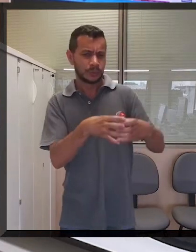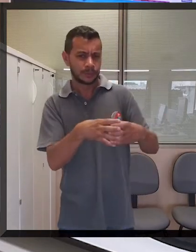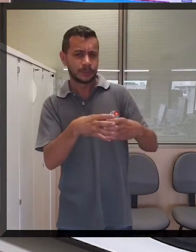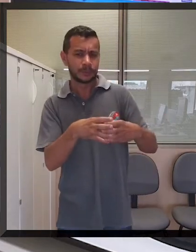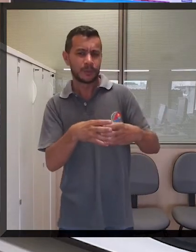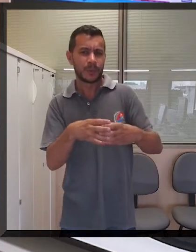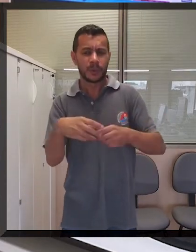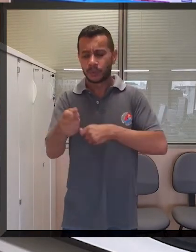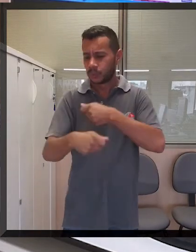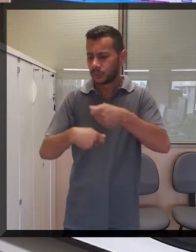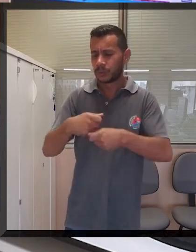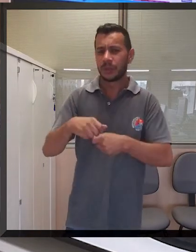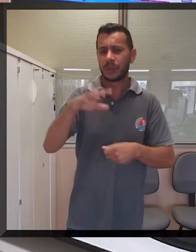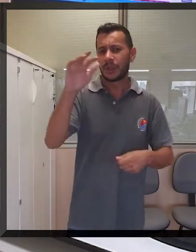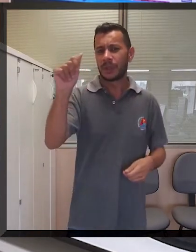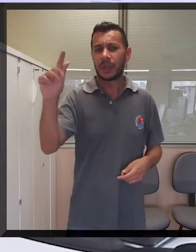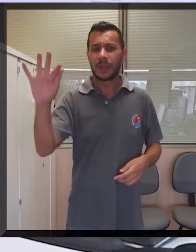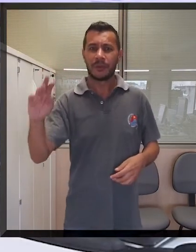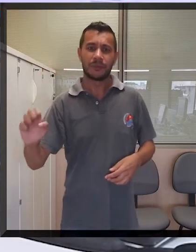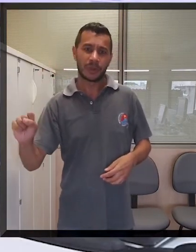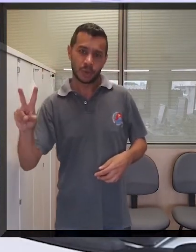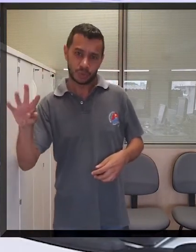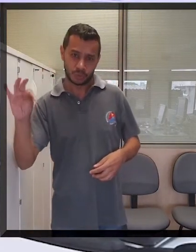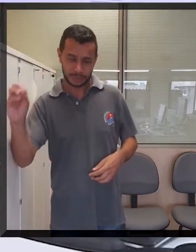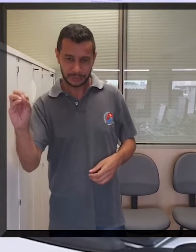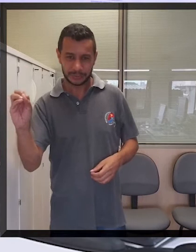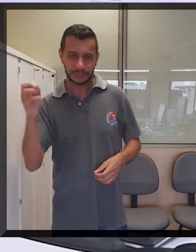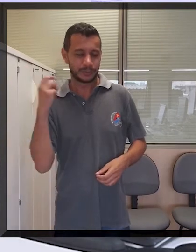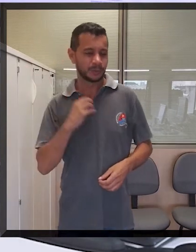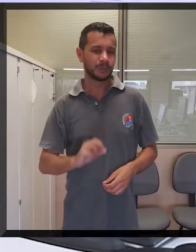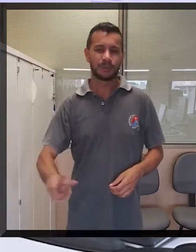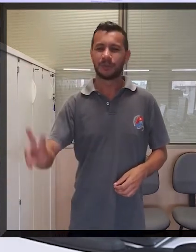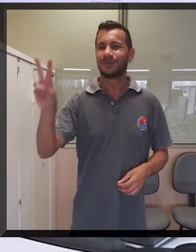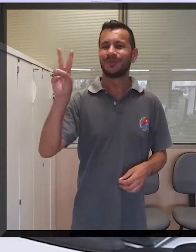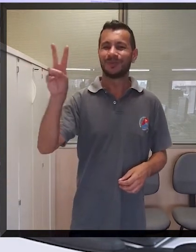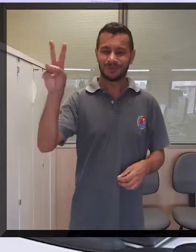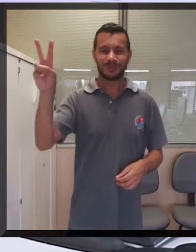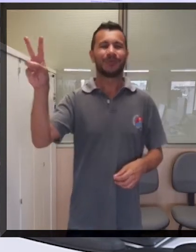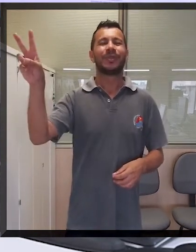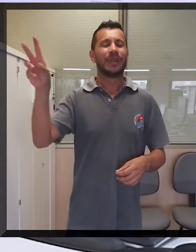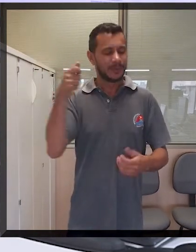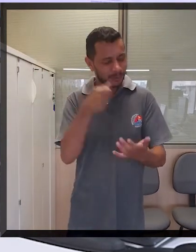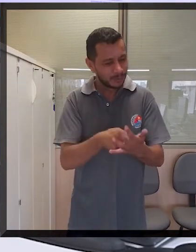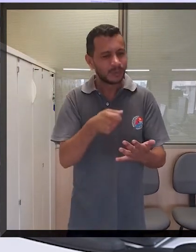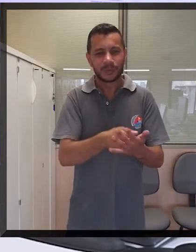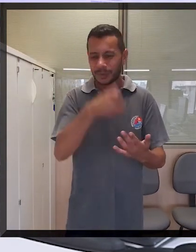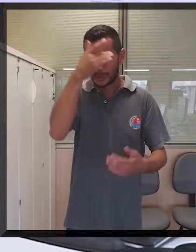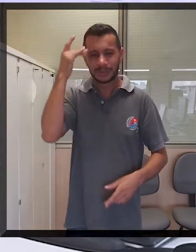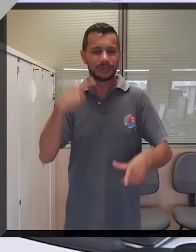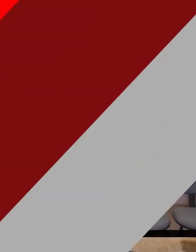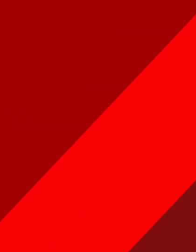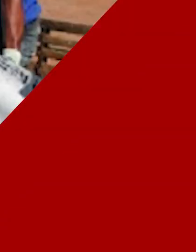sociólogo, Falso Augusto Júnior. Vida longa ao Diese, que tem contribuído muito com a luta da classe